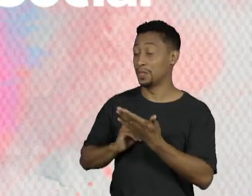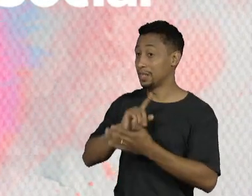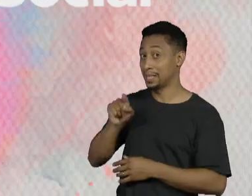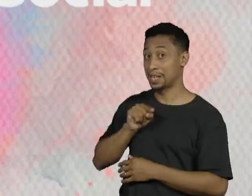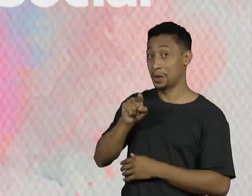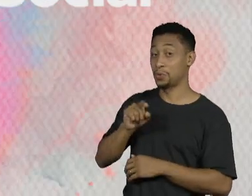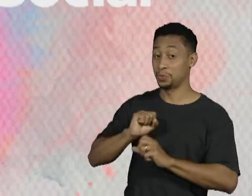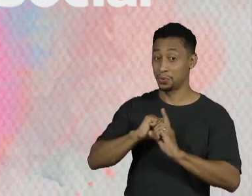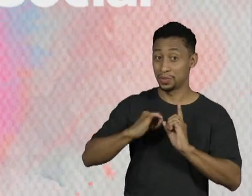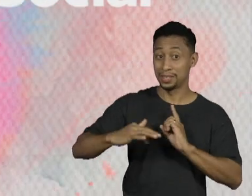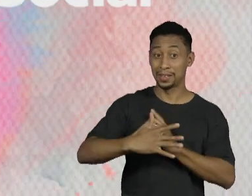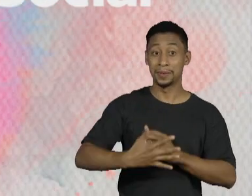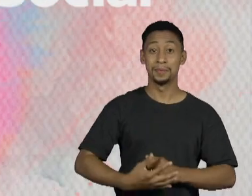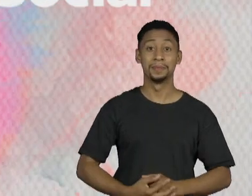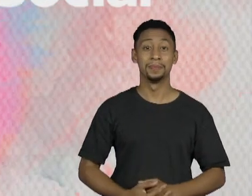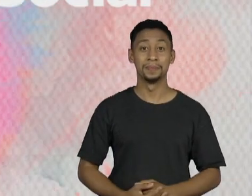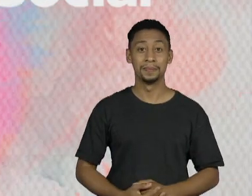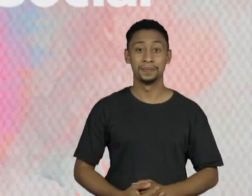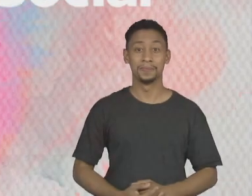Social.